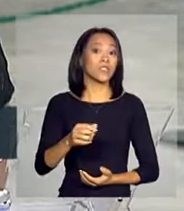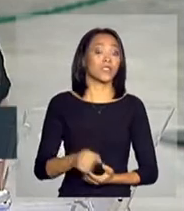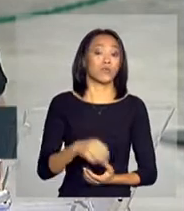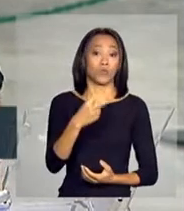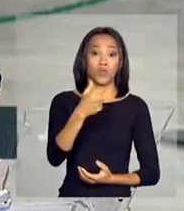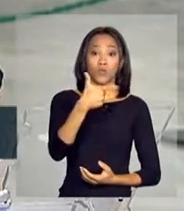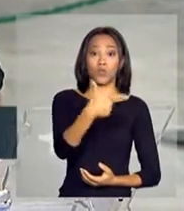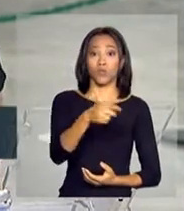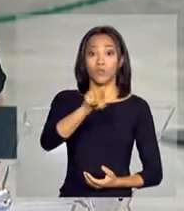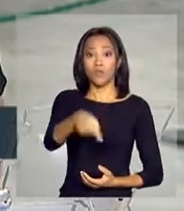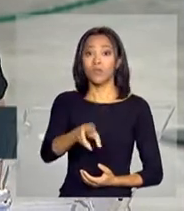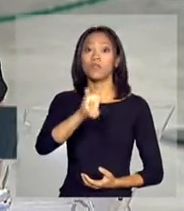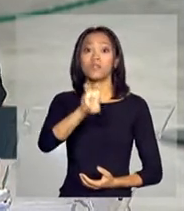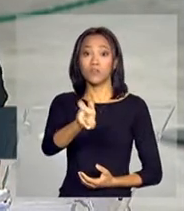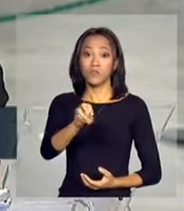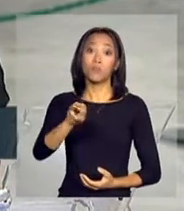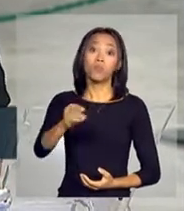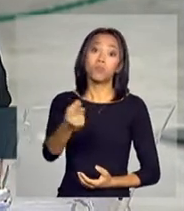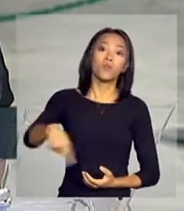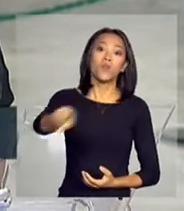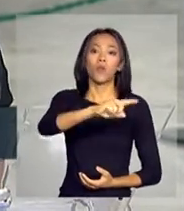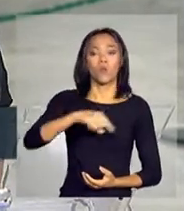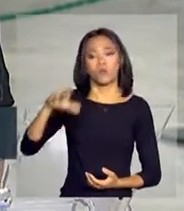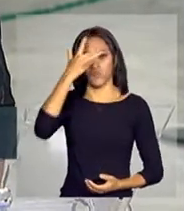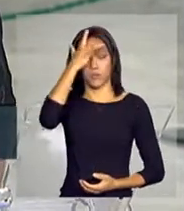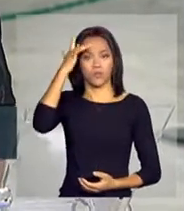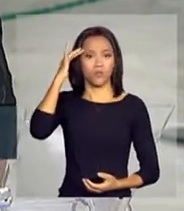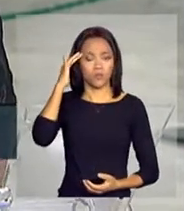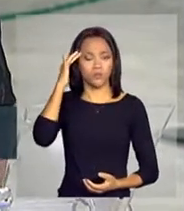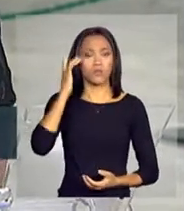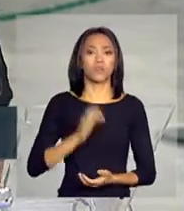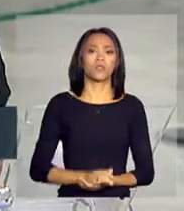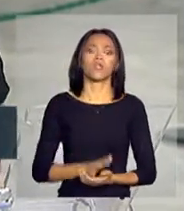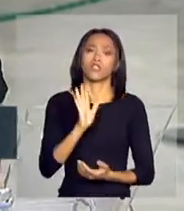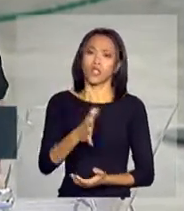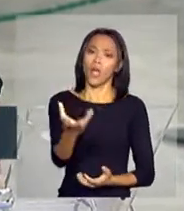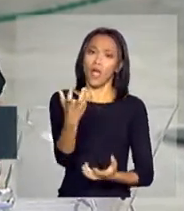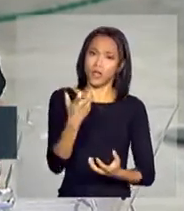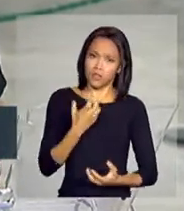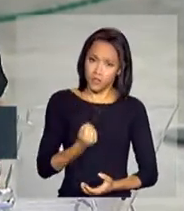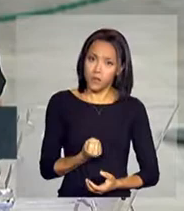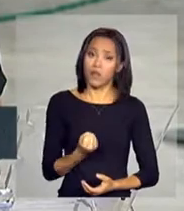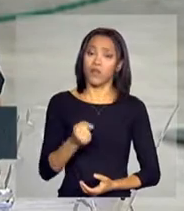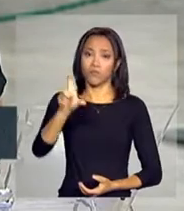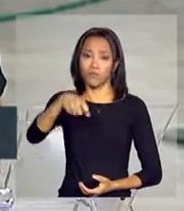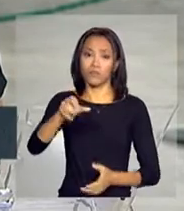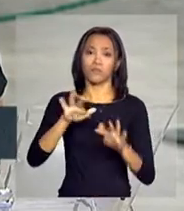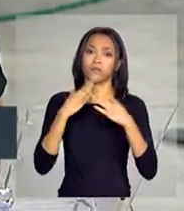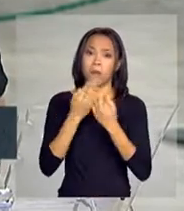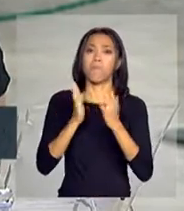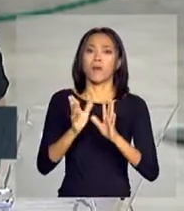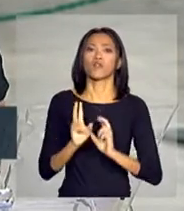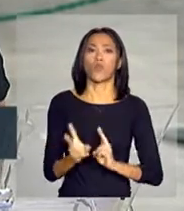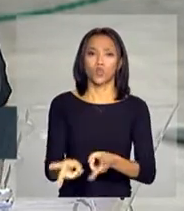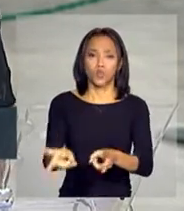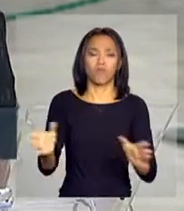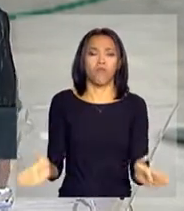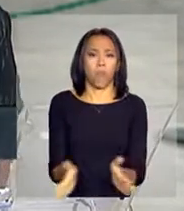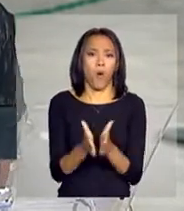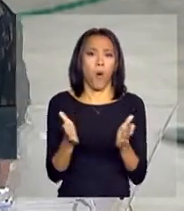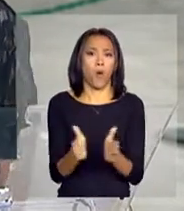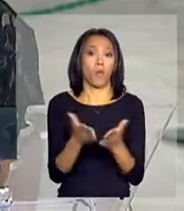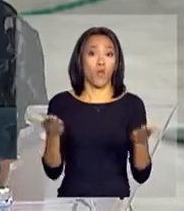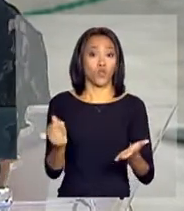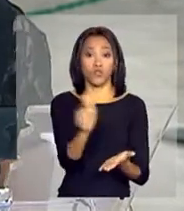milhões e 500 mil pessoas que ainda, mesmo recebendo o Bolsa Família, continuavam em extrema pobreza. Com isso, são